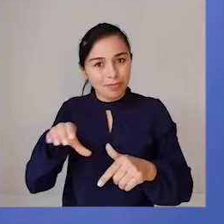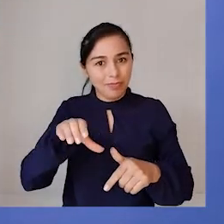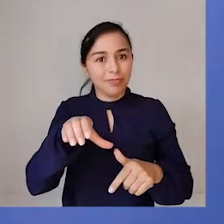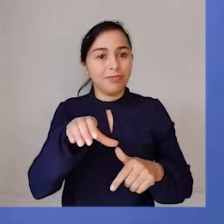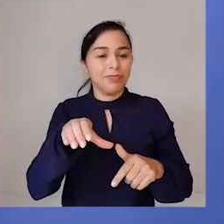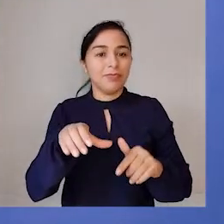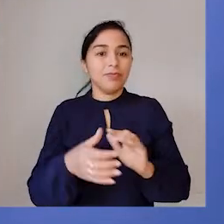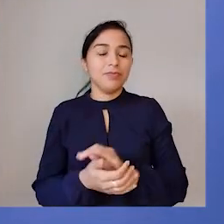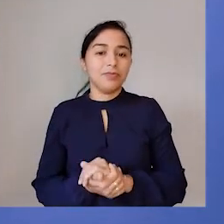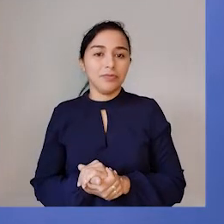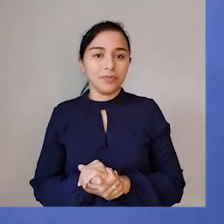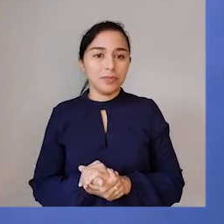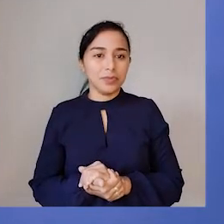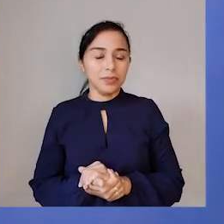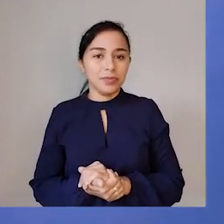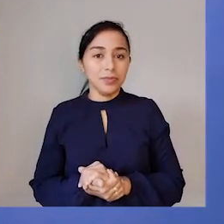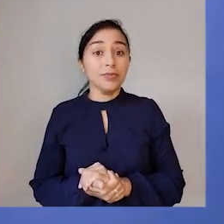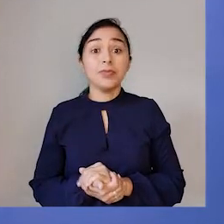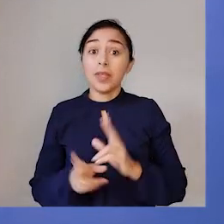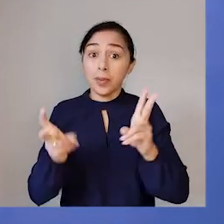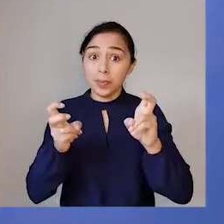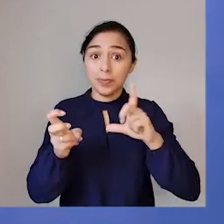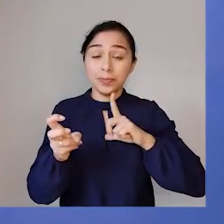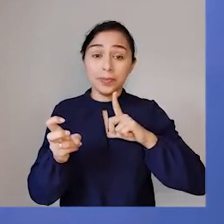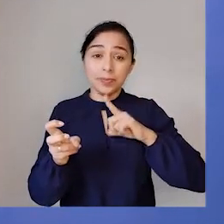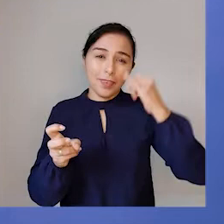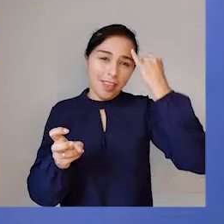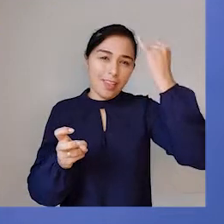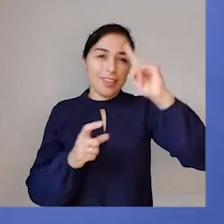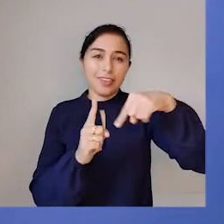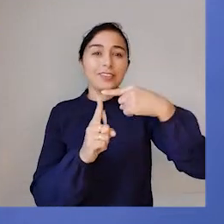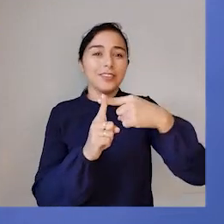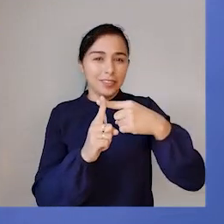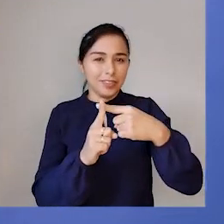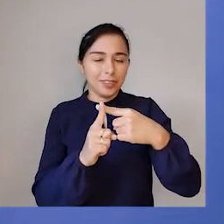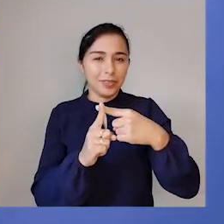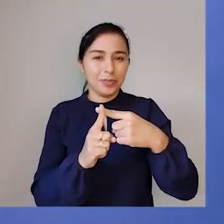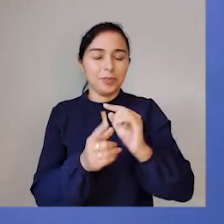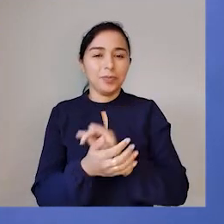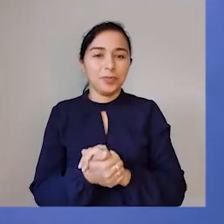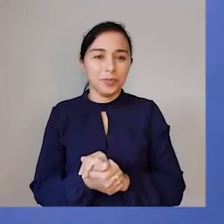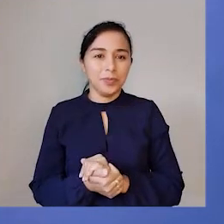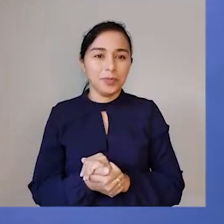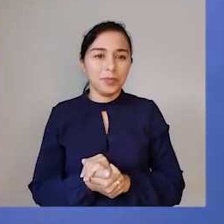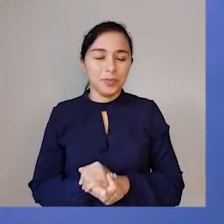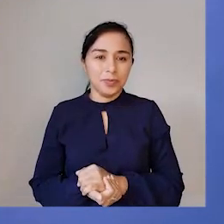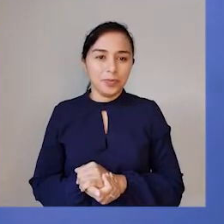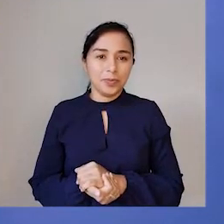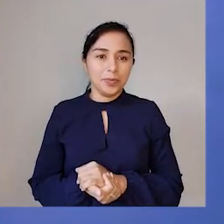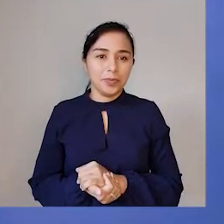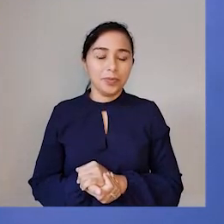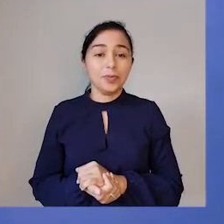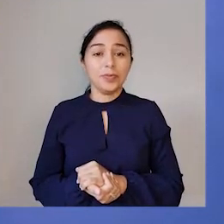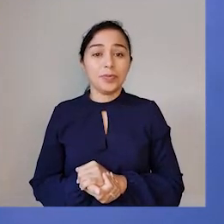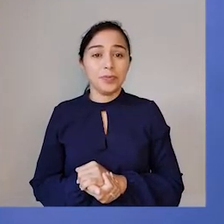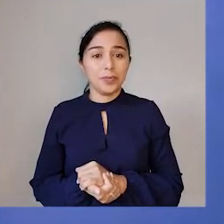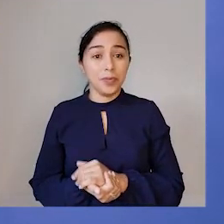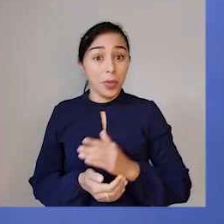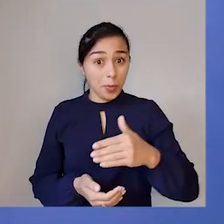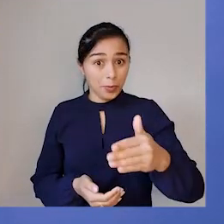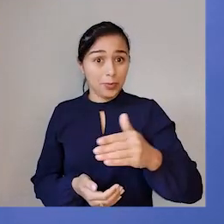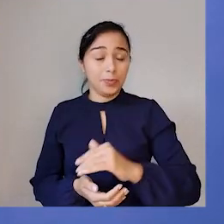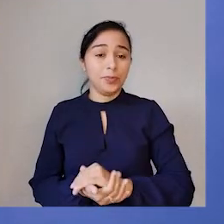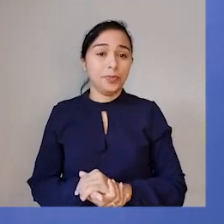Observem, mais uma vez, a ideia da adição é bem presente nesse problema. Vamos adiante.